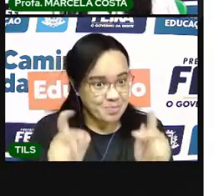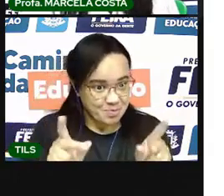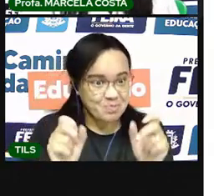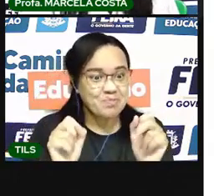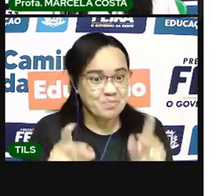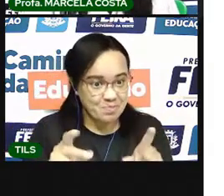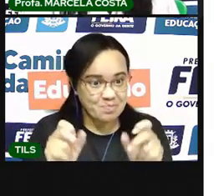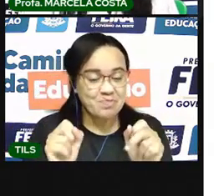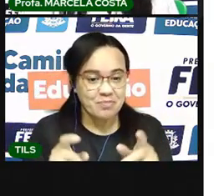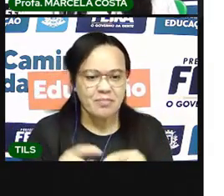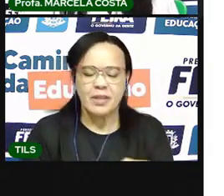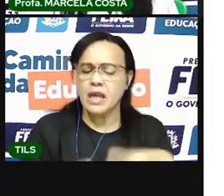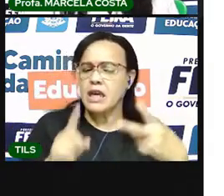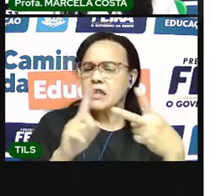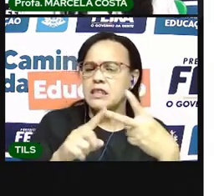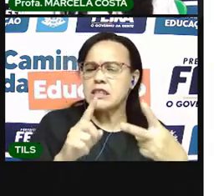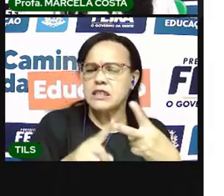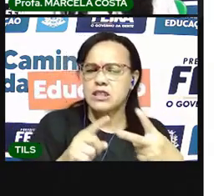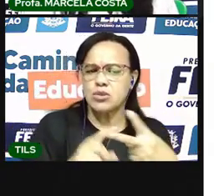Sucuri.